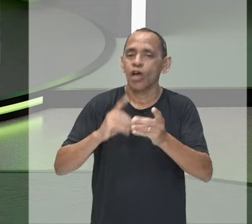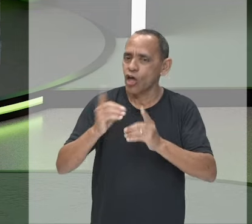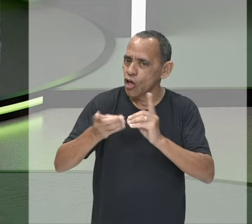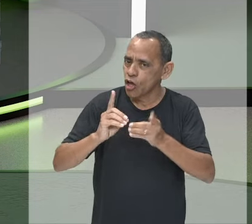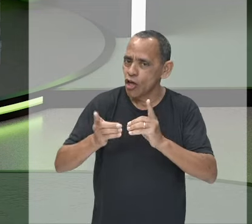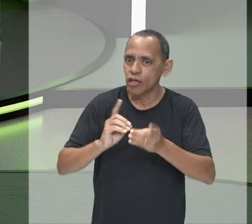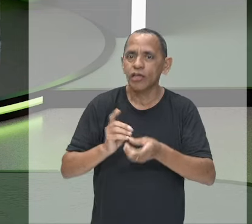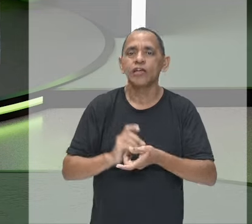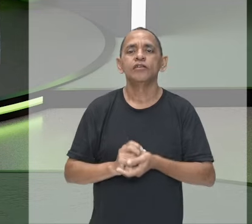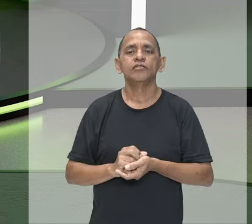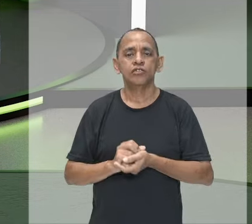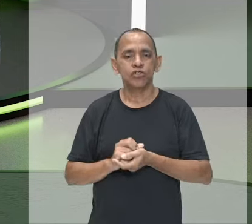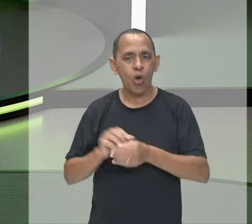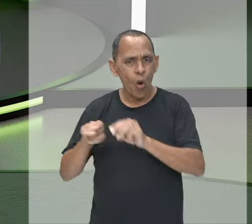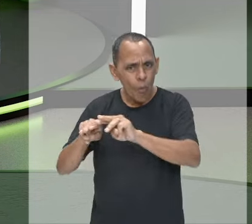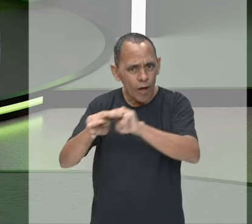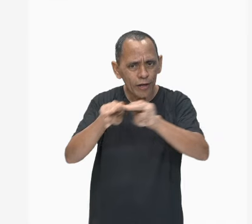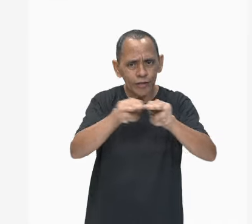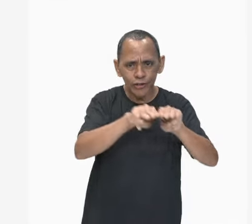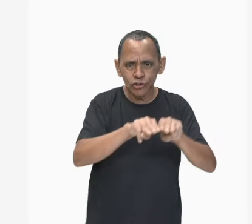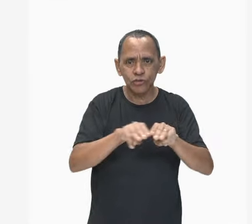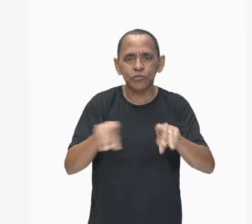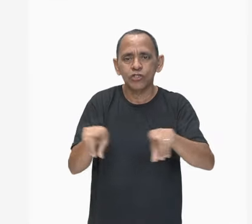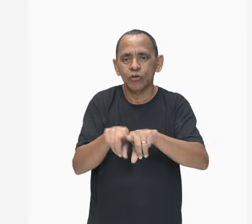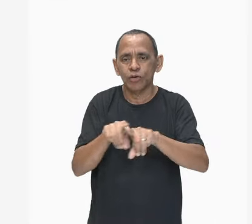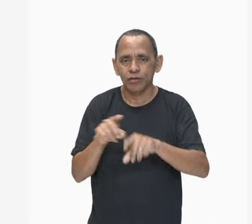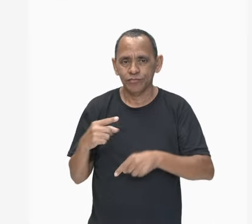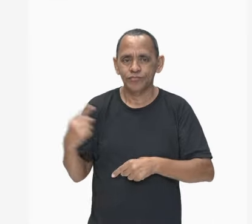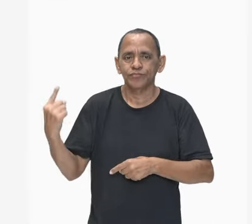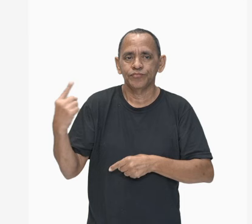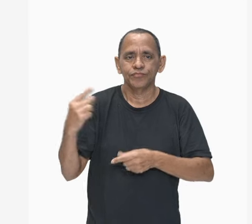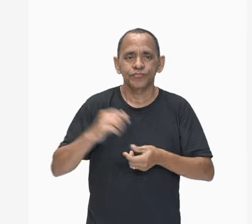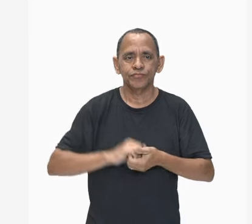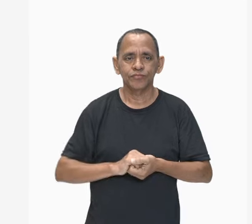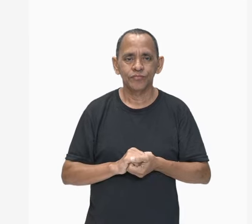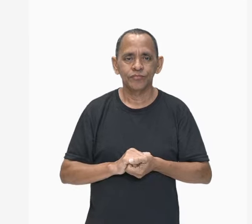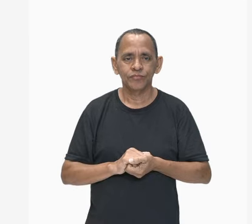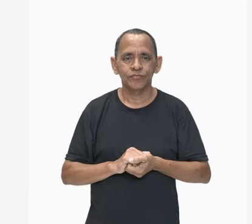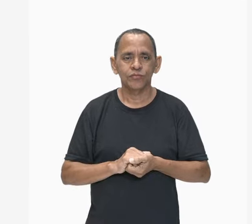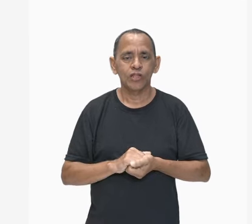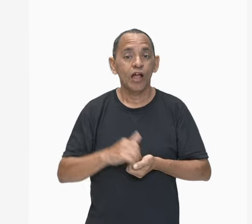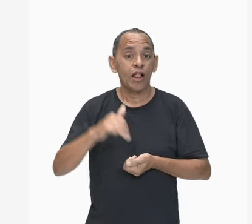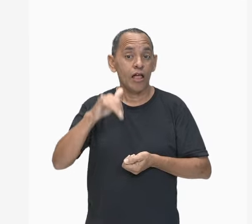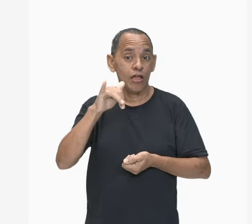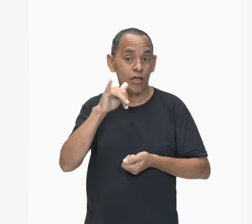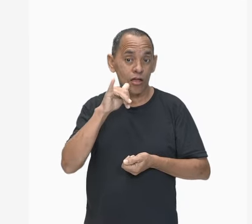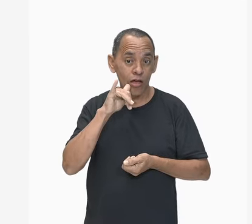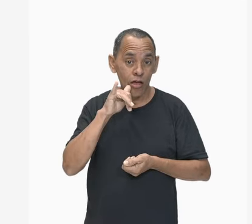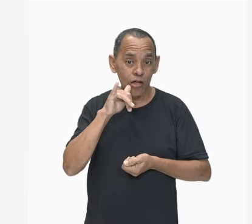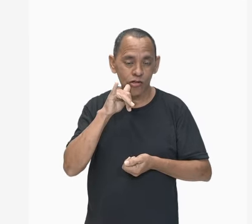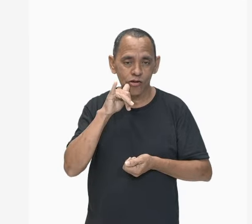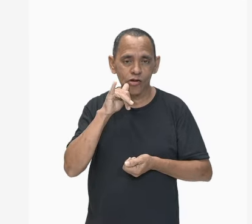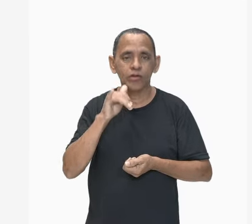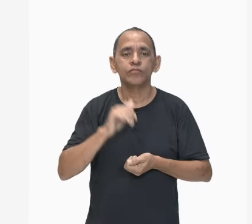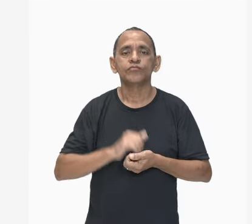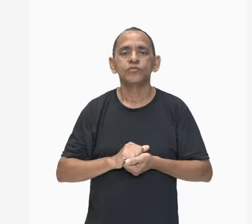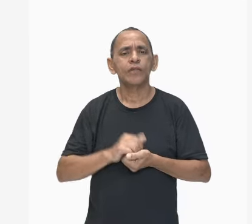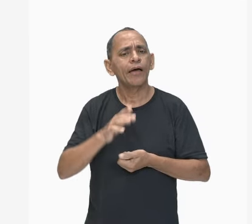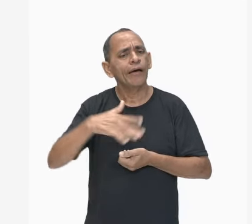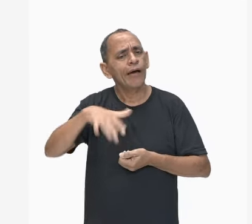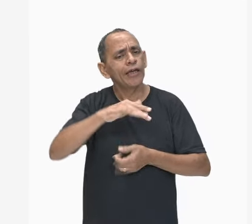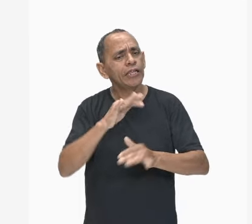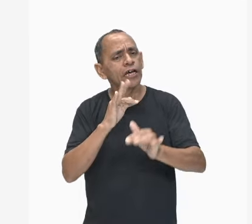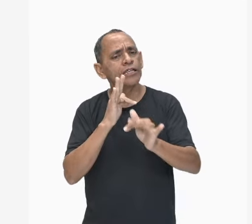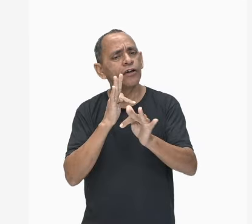eletrostática. Vamos lá conferir? Olha lá! Eletrostática é o ramo da física que